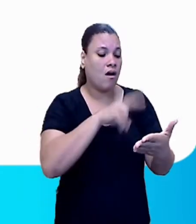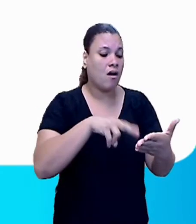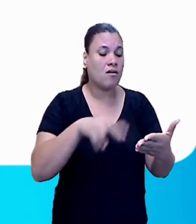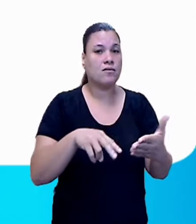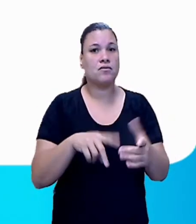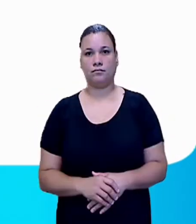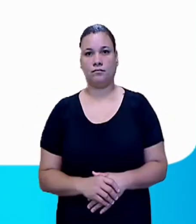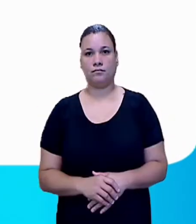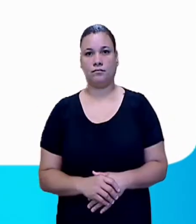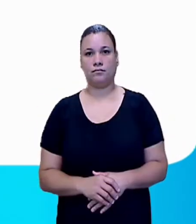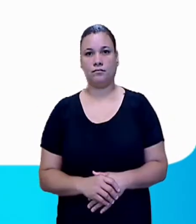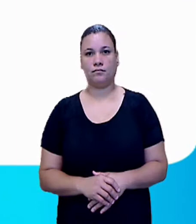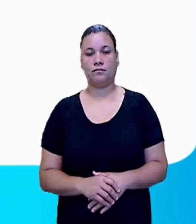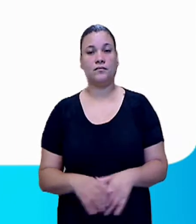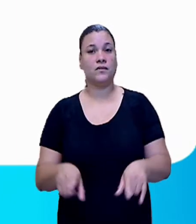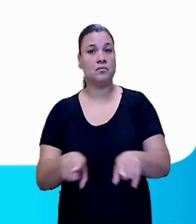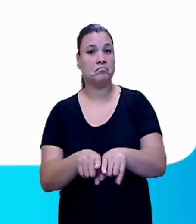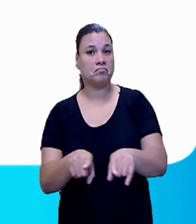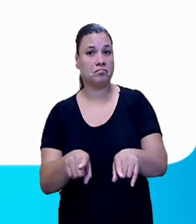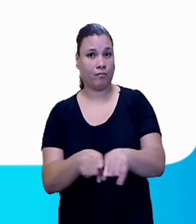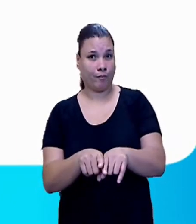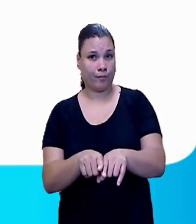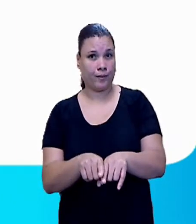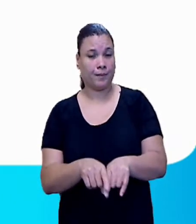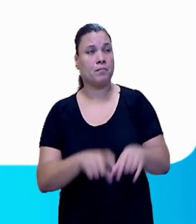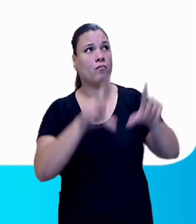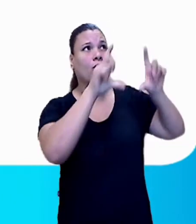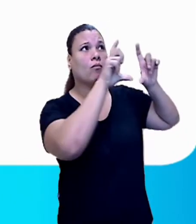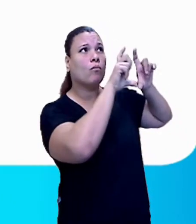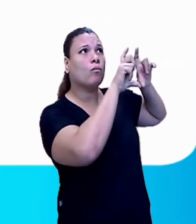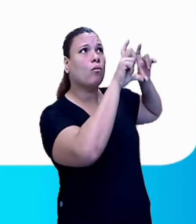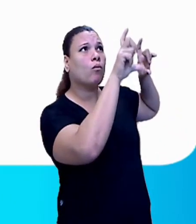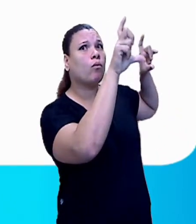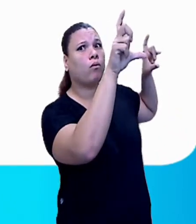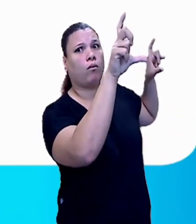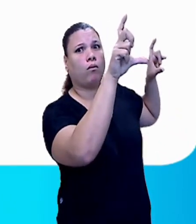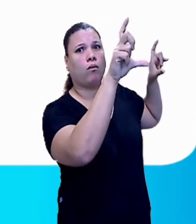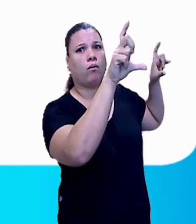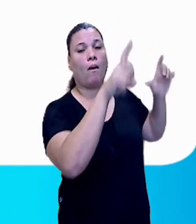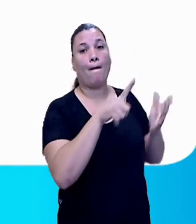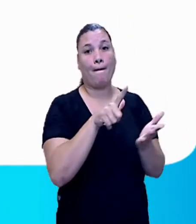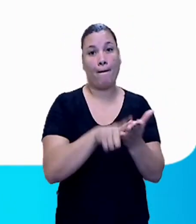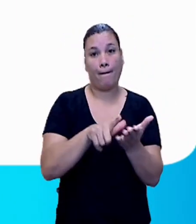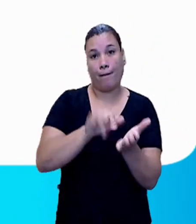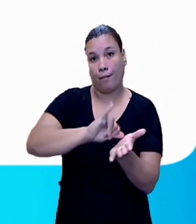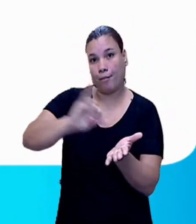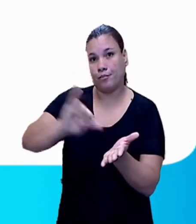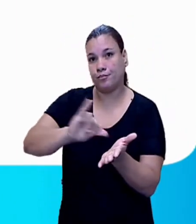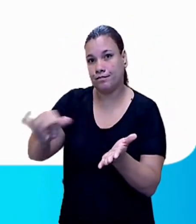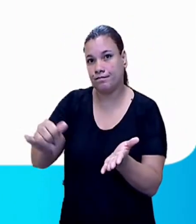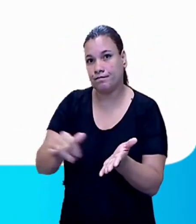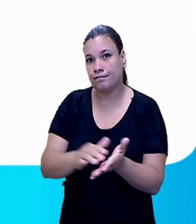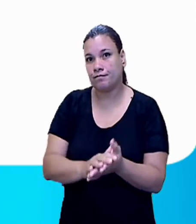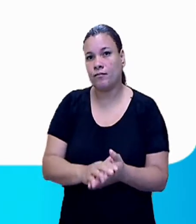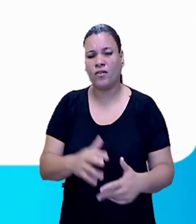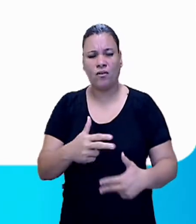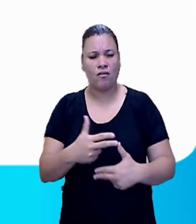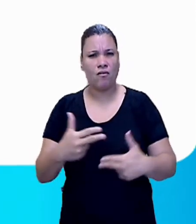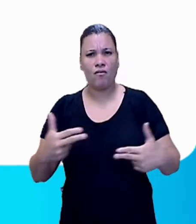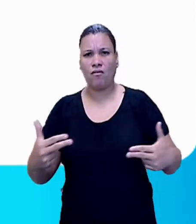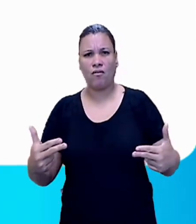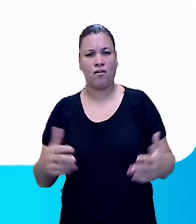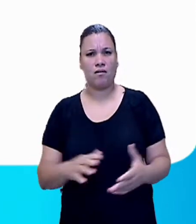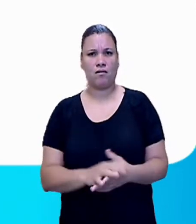e também em outdoors, panfletos, faixas ou